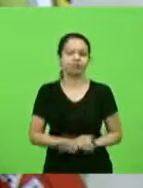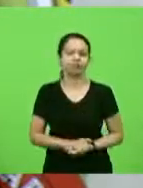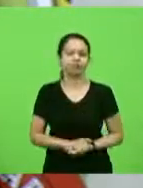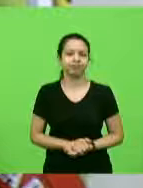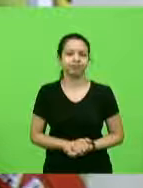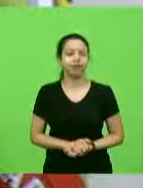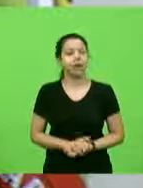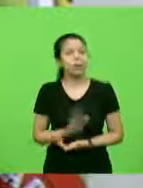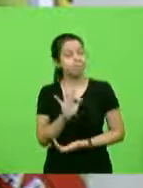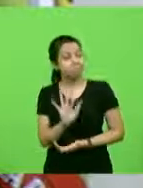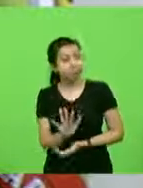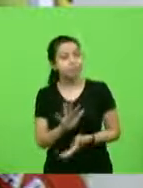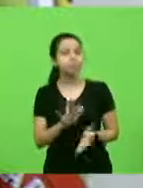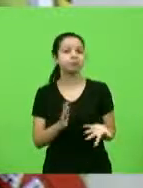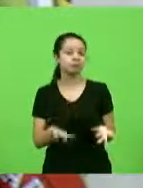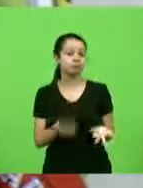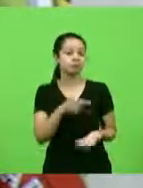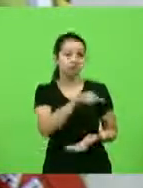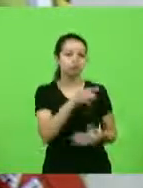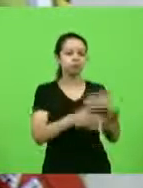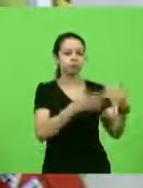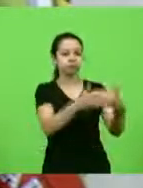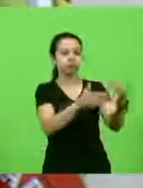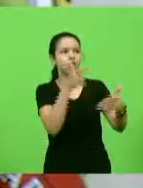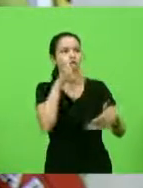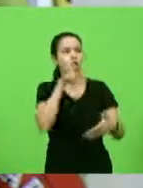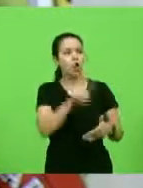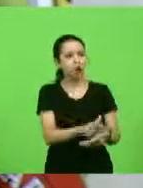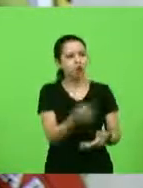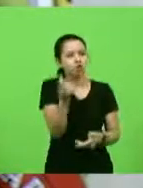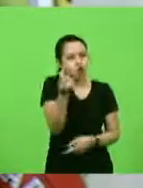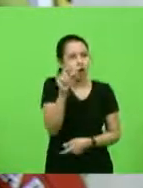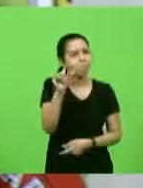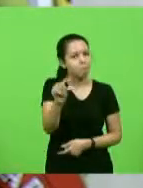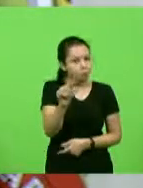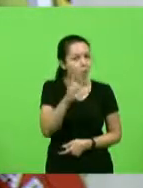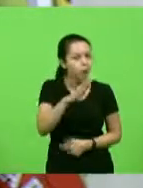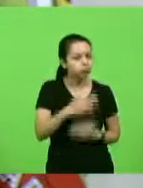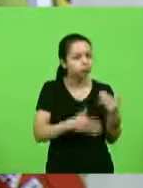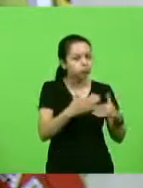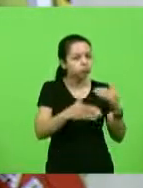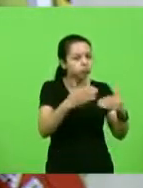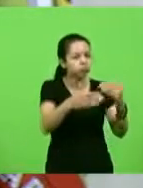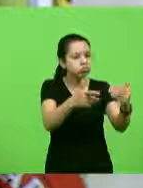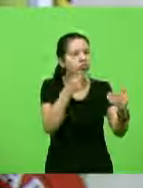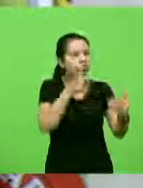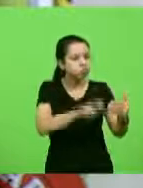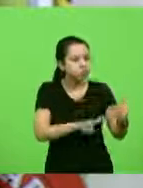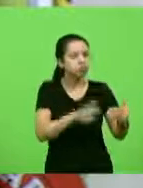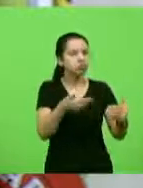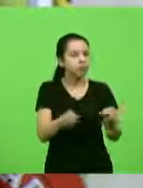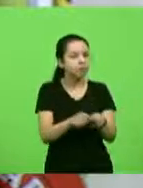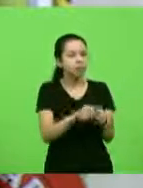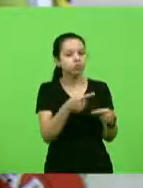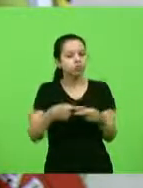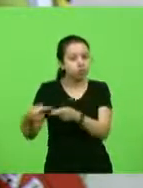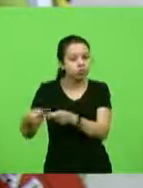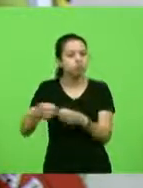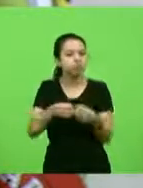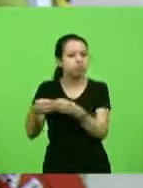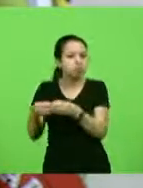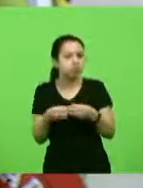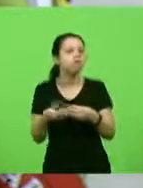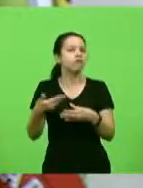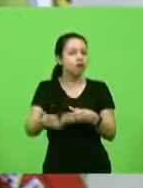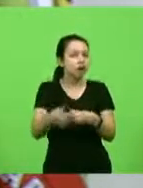assim, andou, mesmo com poucos recursos, ainda assim andou. E vai andar no município vizinho, Estado do Sul,